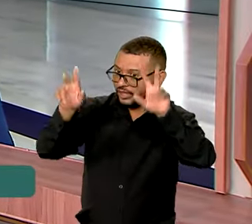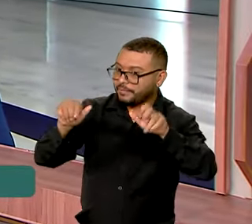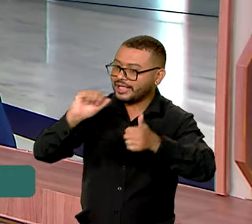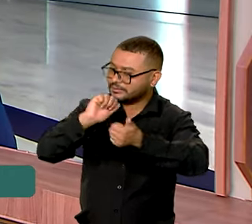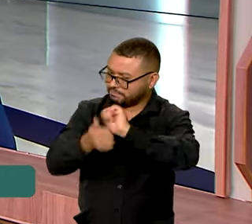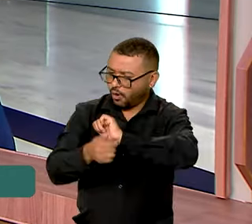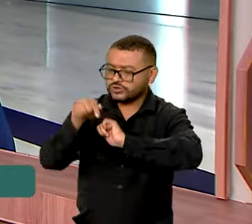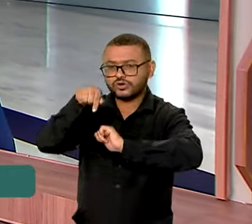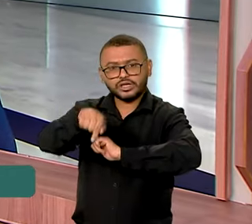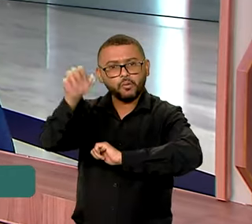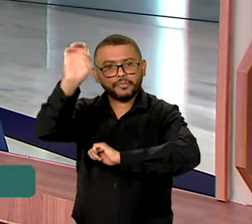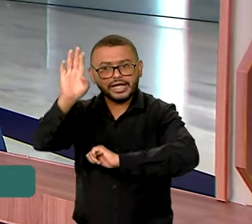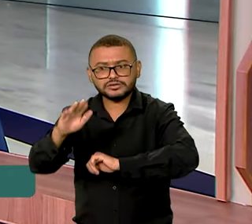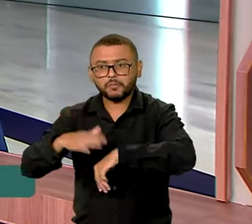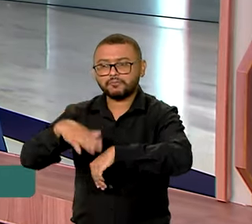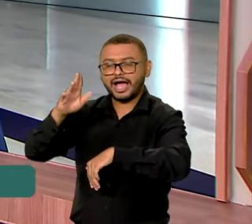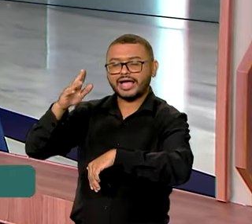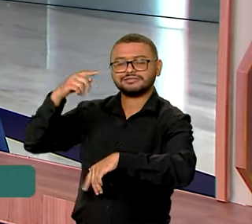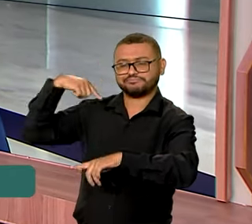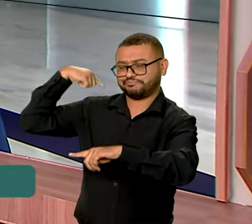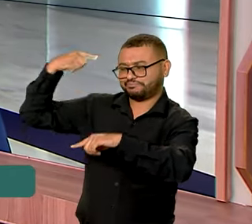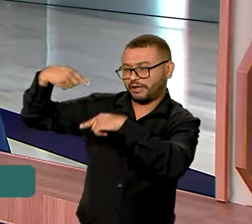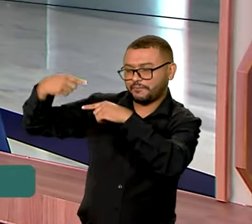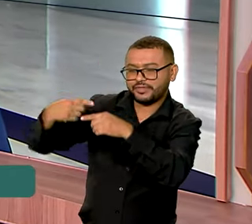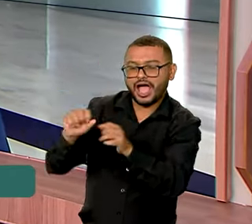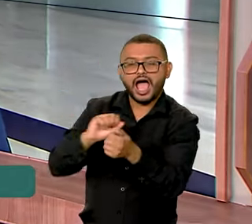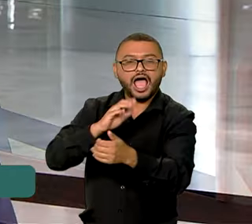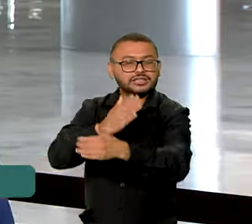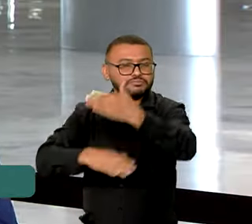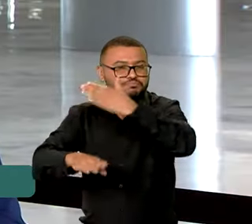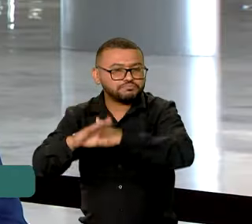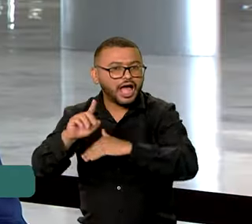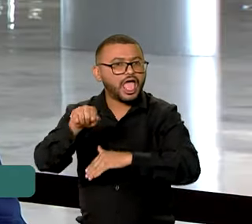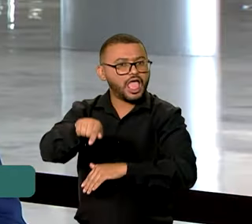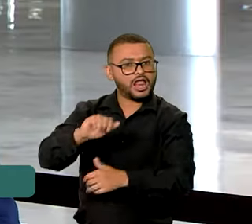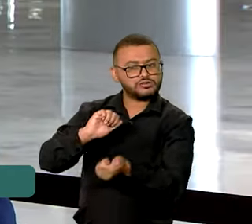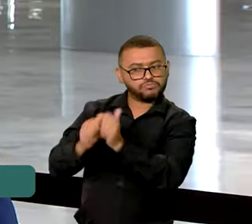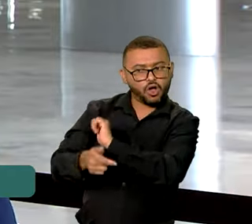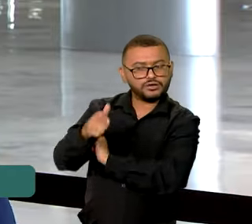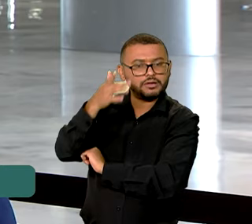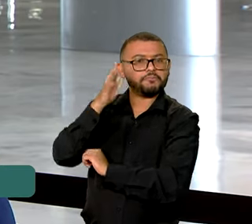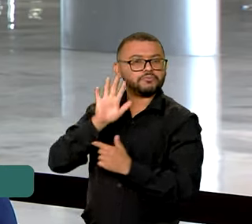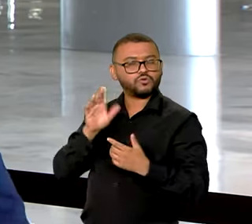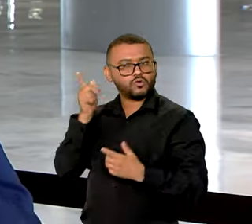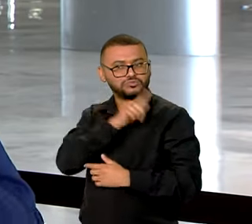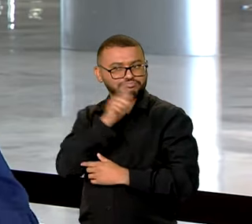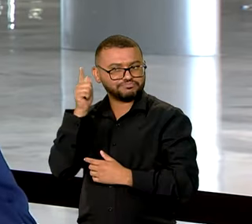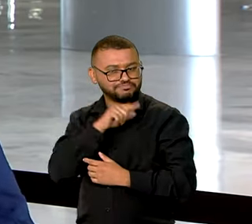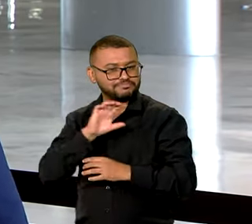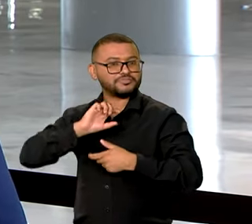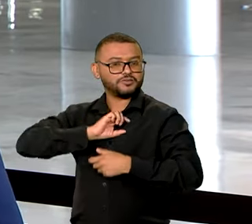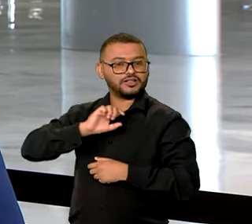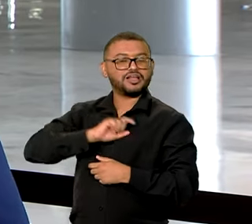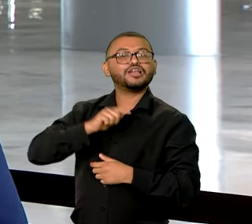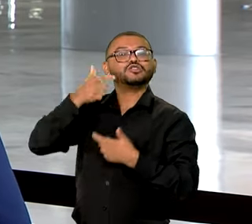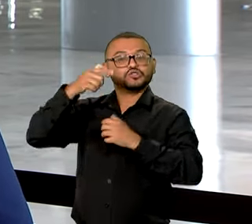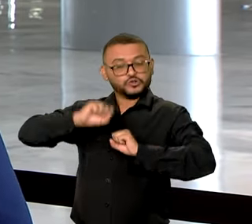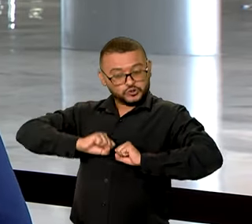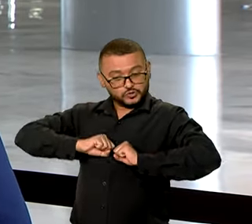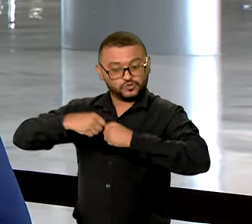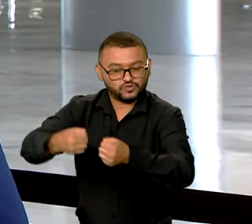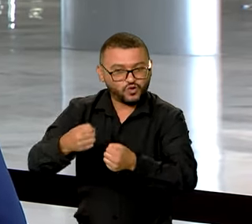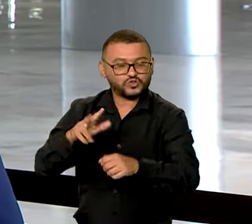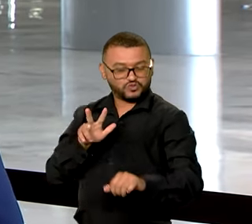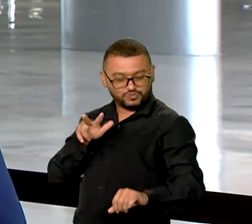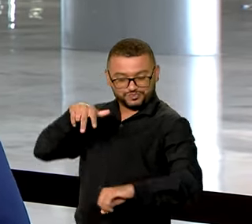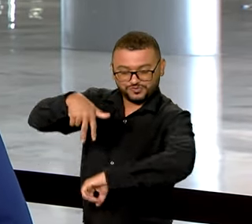esporte. O Brasil tem tradição no esporte paralímpico. Nossos atletas sempre trazem muitas medalhas para cá e vão lutar mais uma vez por um lugar no